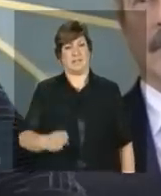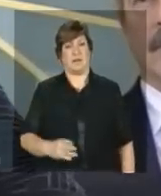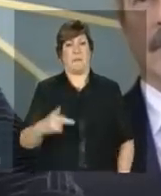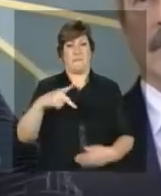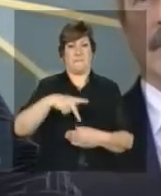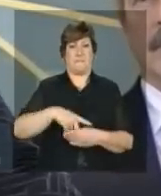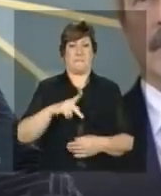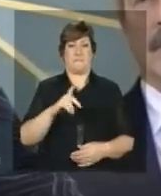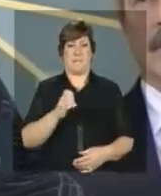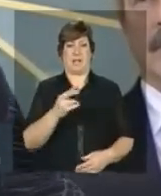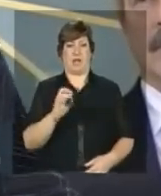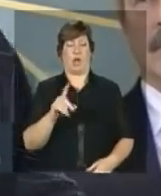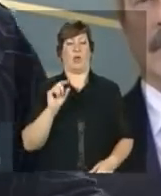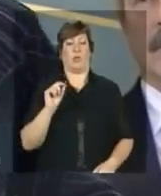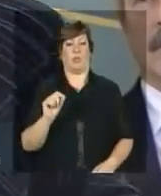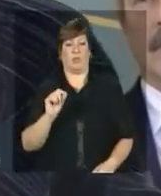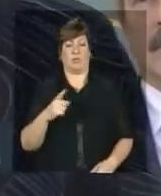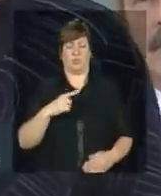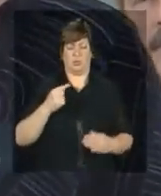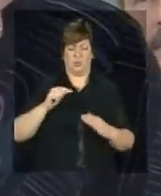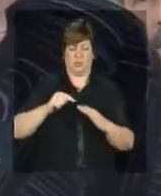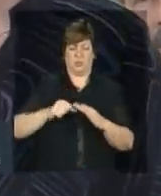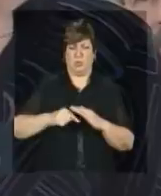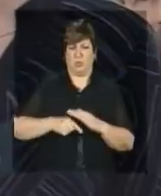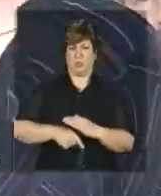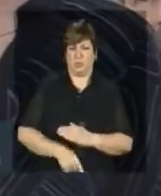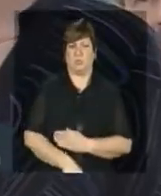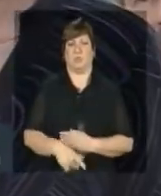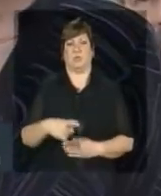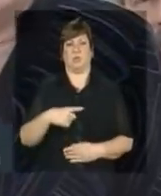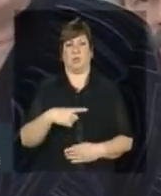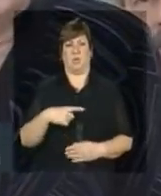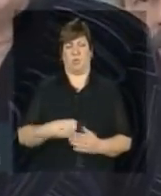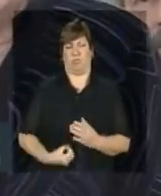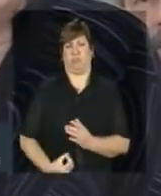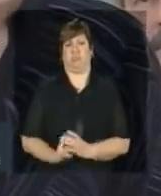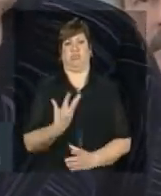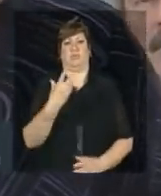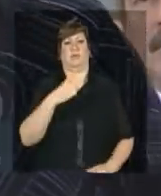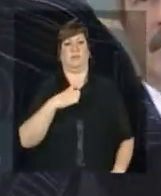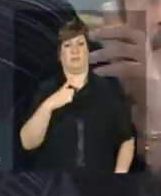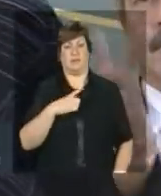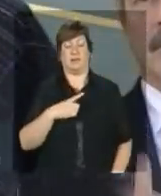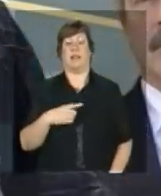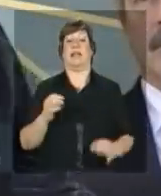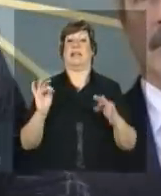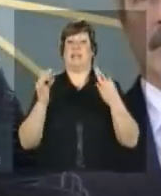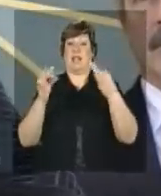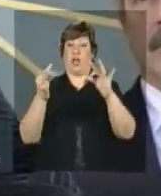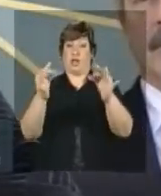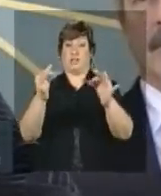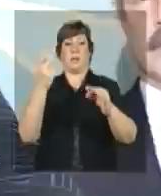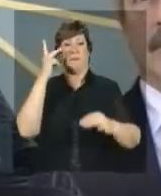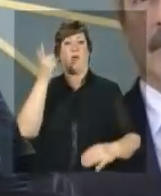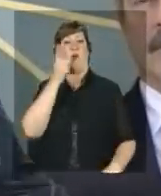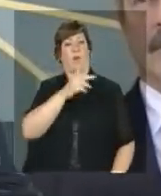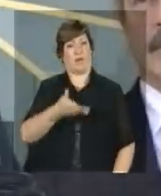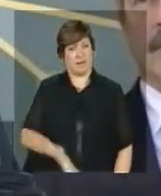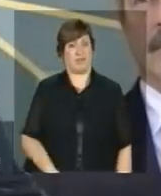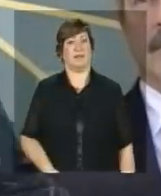temperaturas extremas e uma pressão muito elevada temos tecnologia para isso